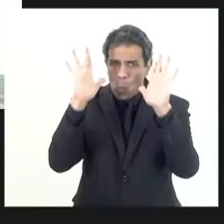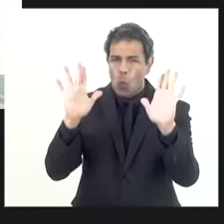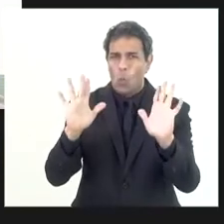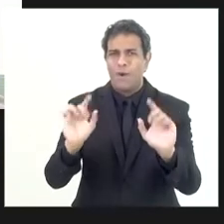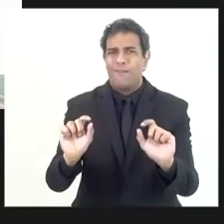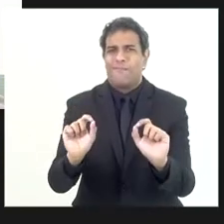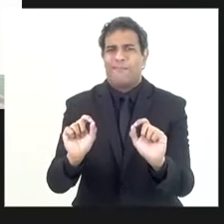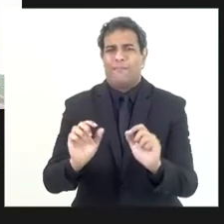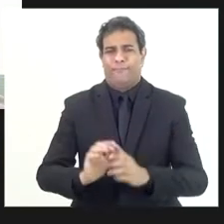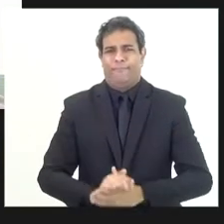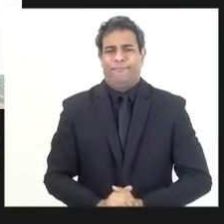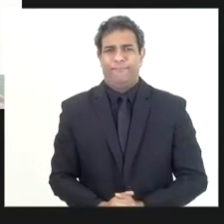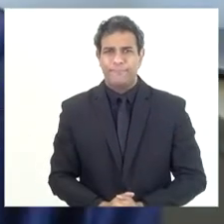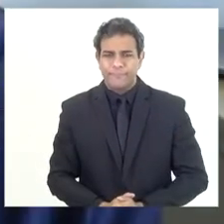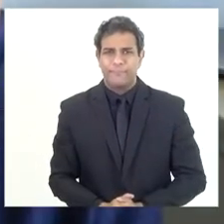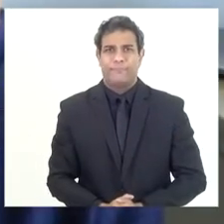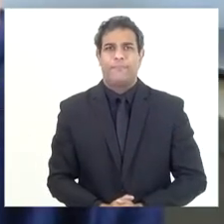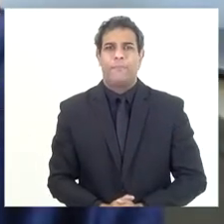clara,